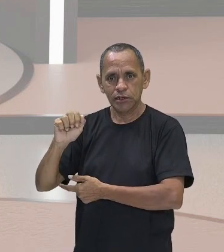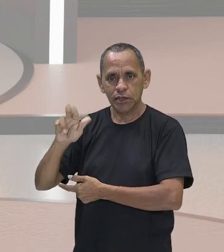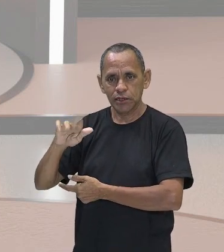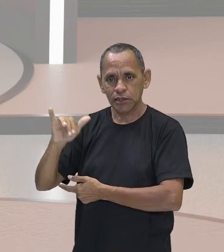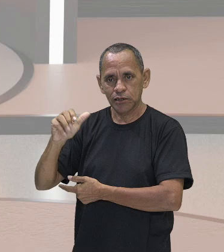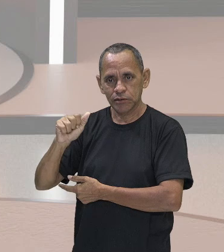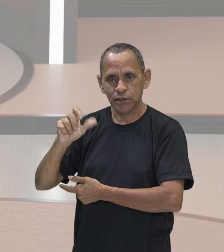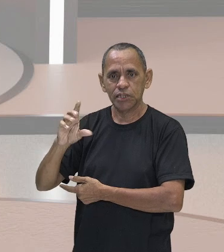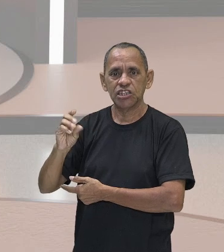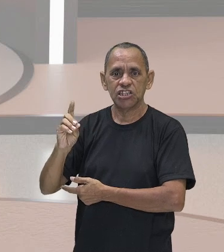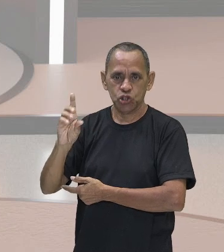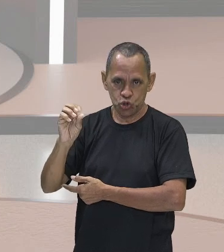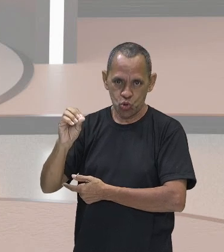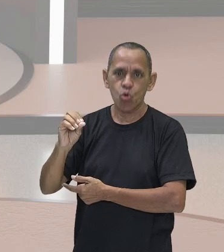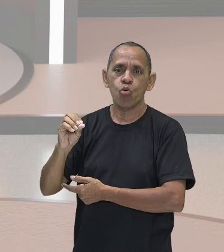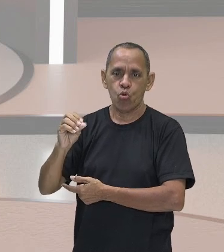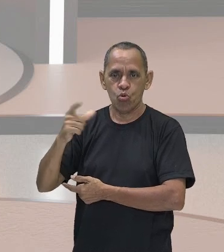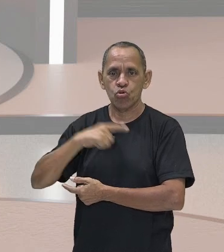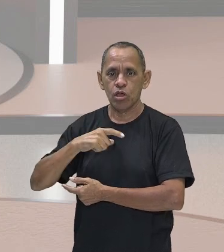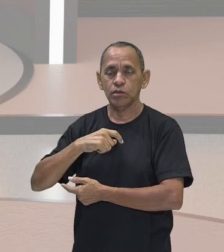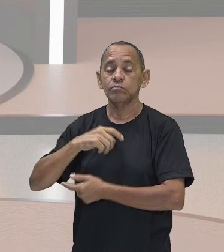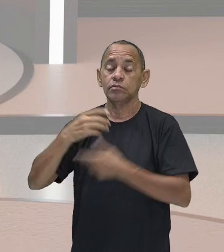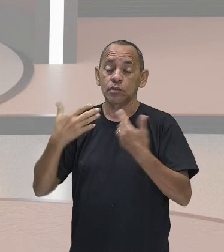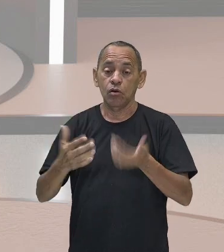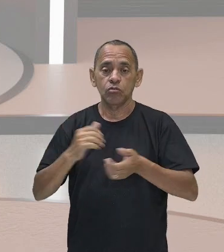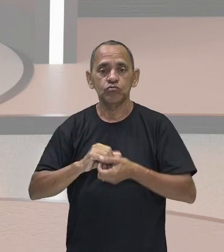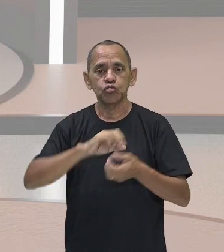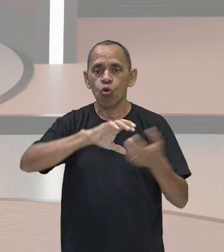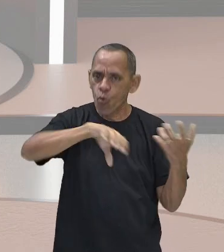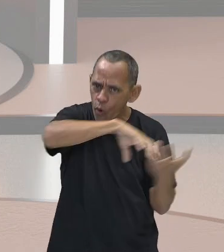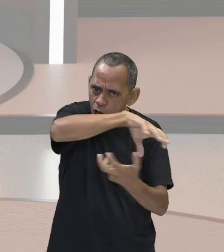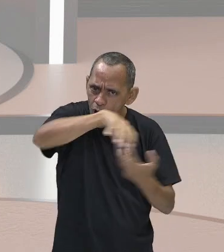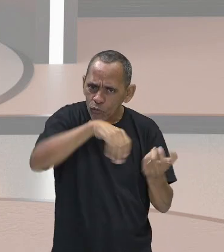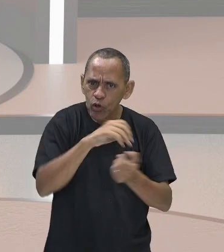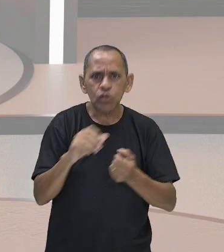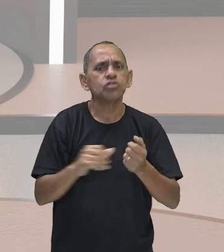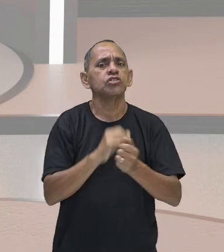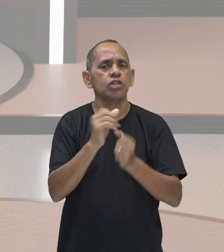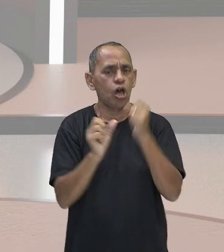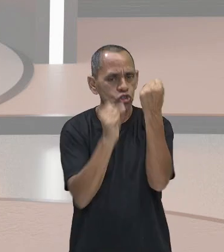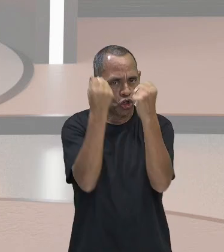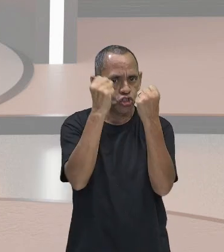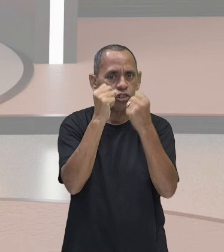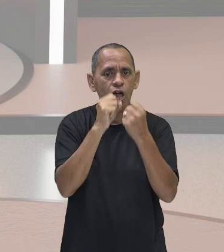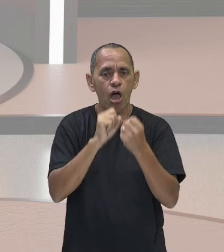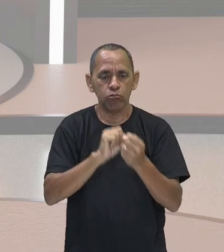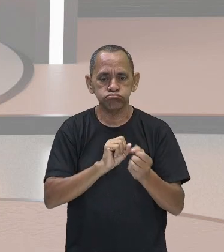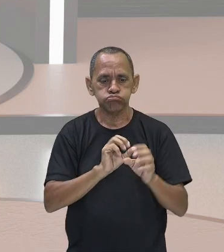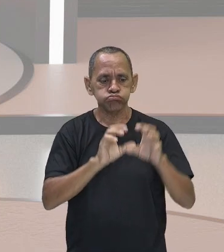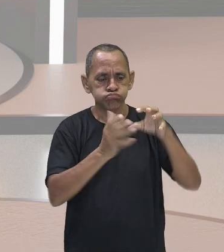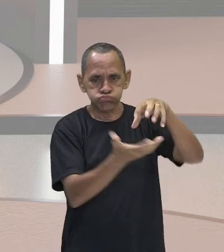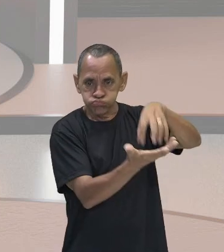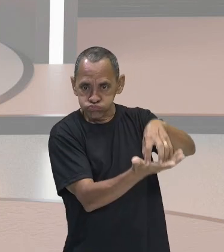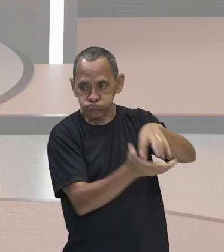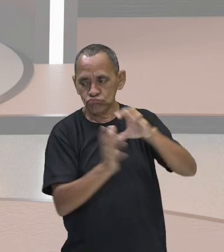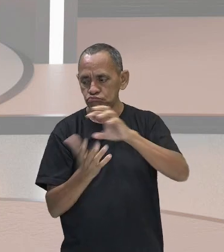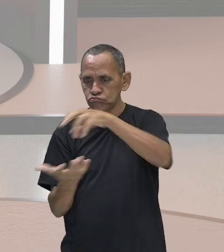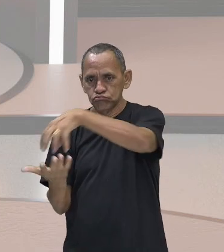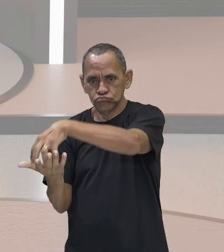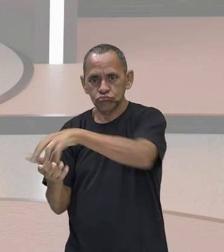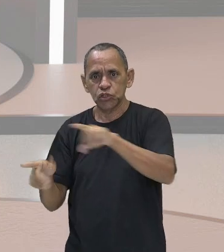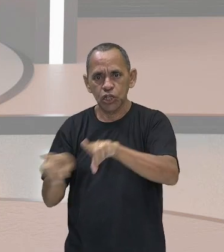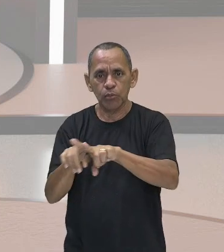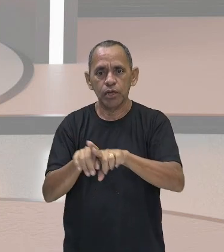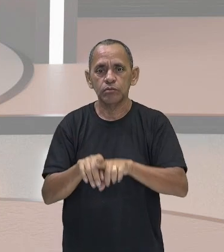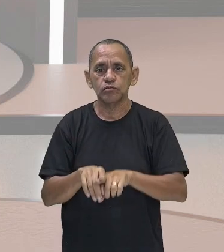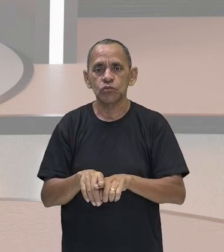que, com a revolução industrial, essas classes vão ficar cada vez mais ali eminentes o surgimento dela, tá, gente? E uma